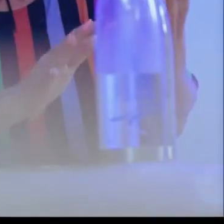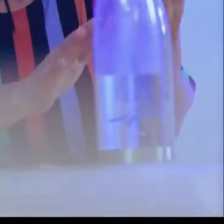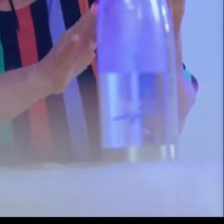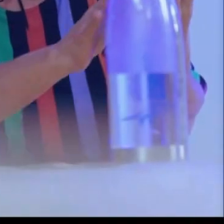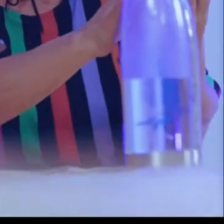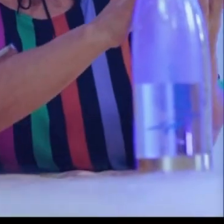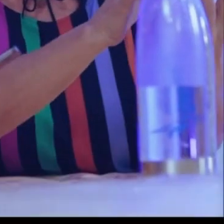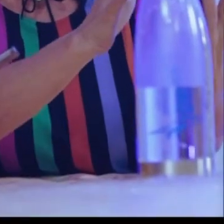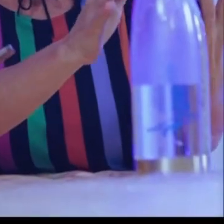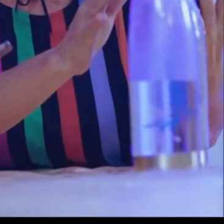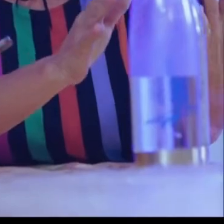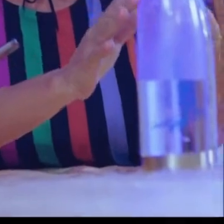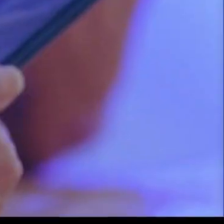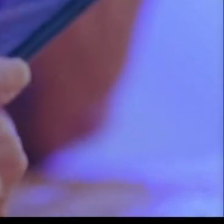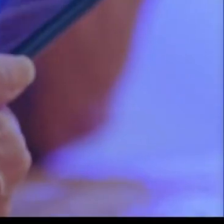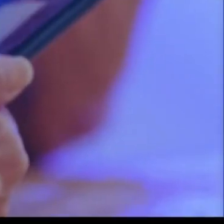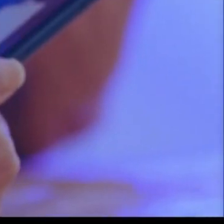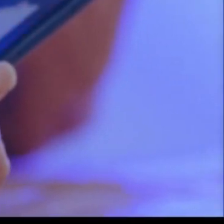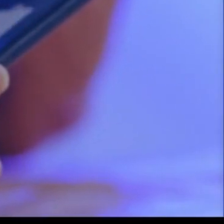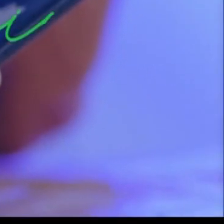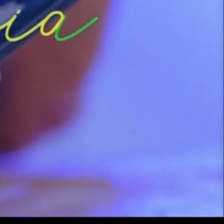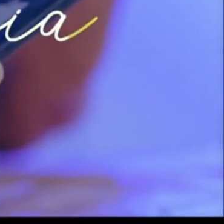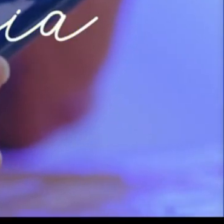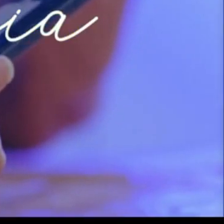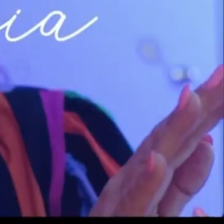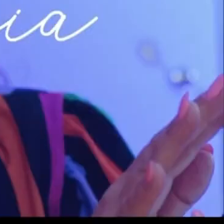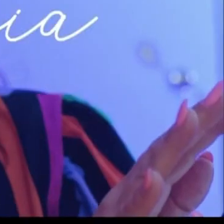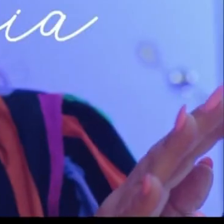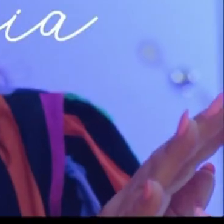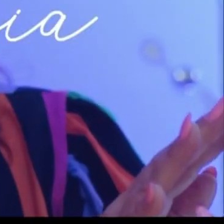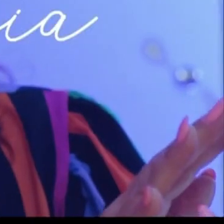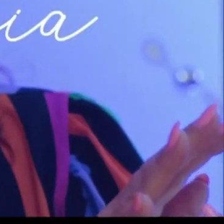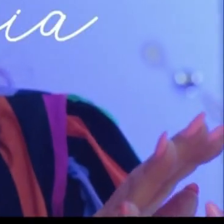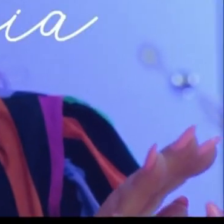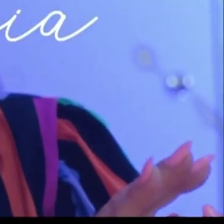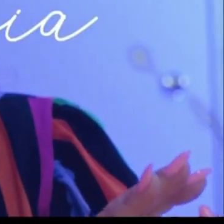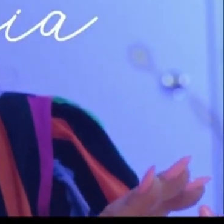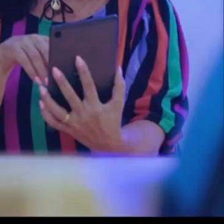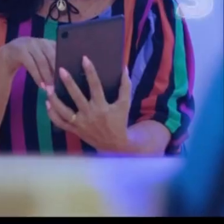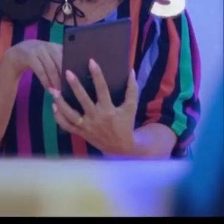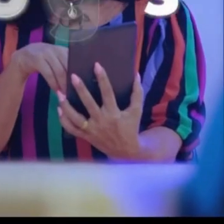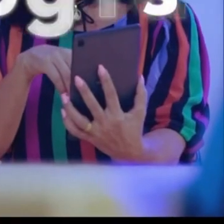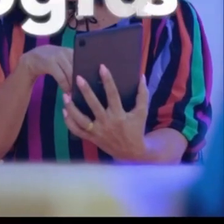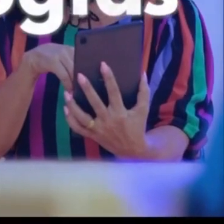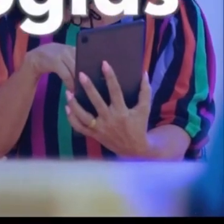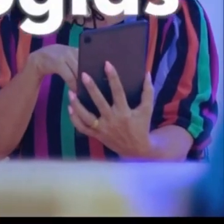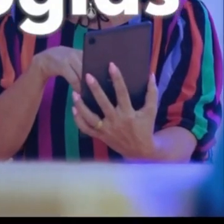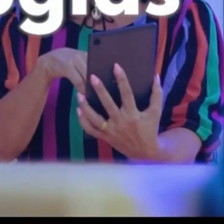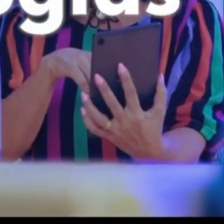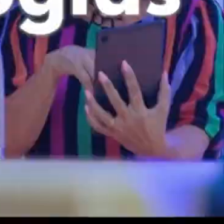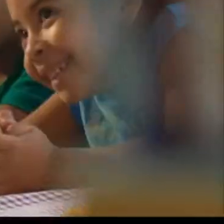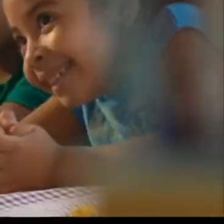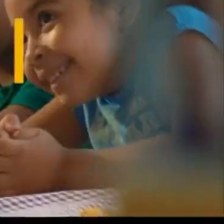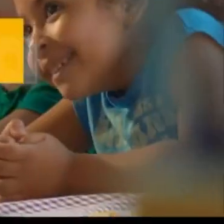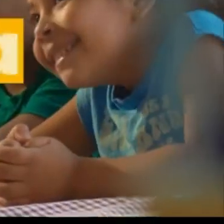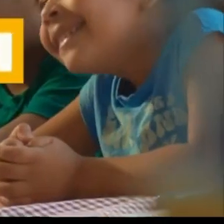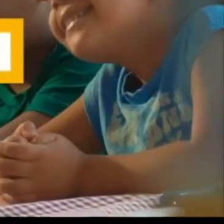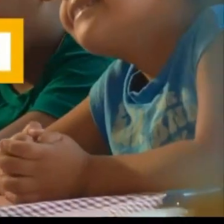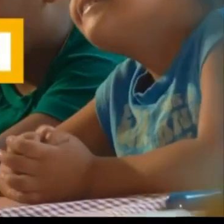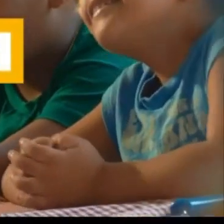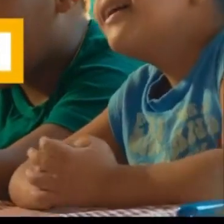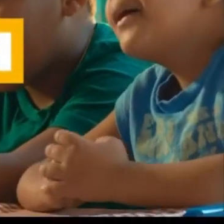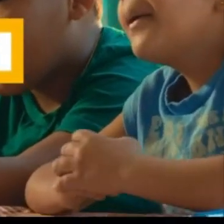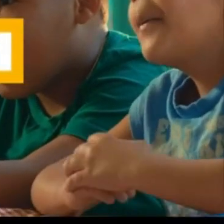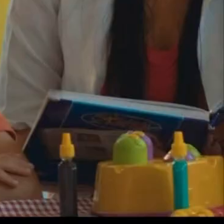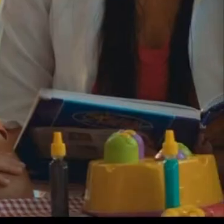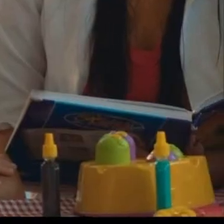Os professores da rede estadual receberão qualificação permanente com curso de residência e acesso a novas tecnologias. E com o programa